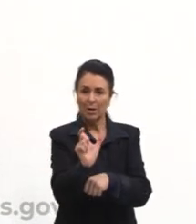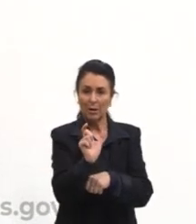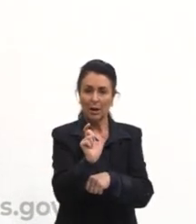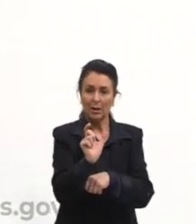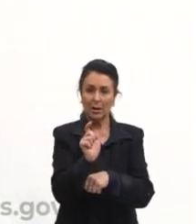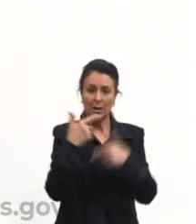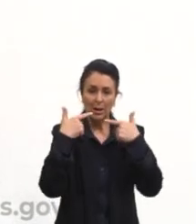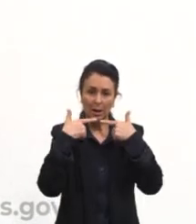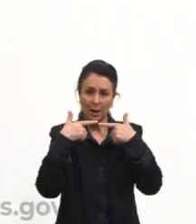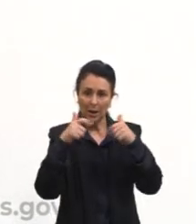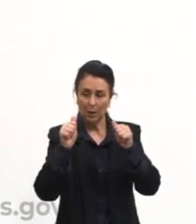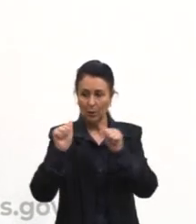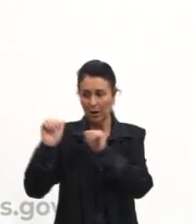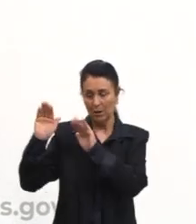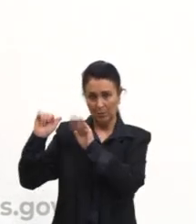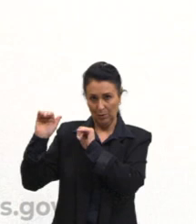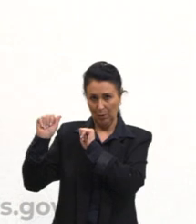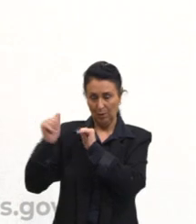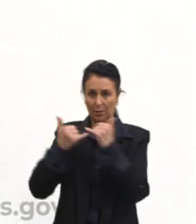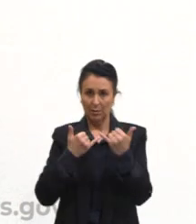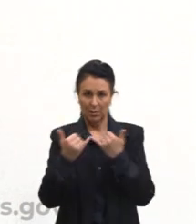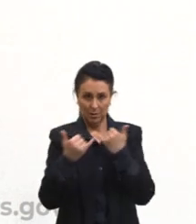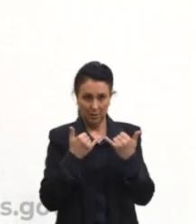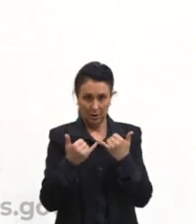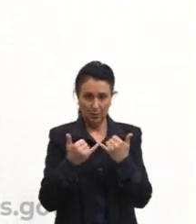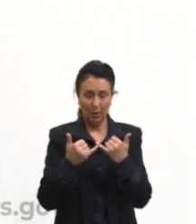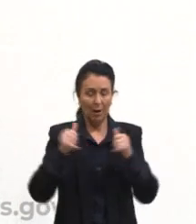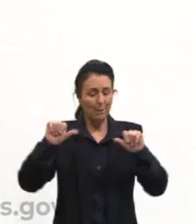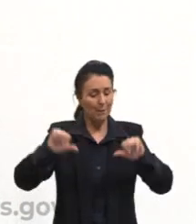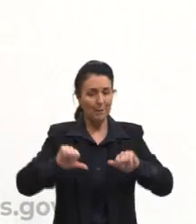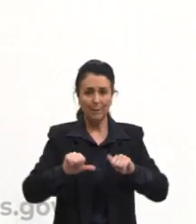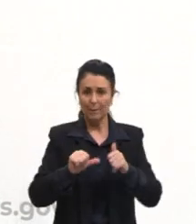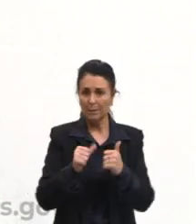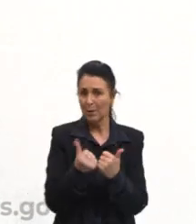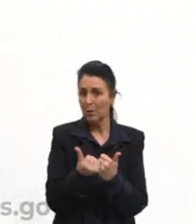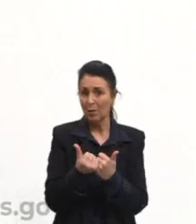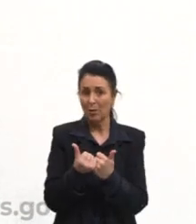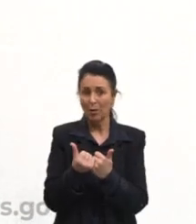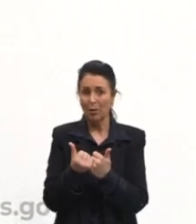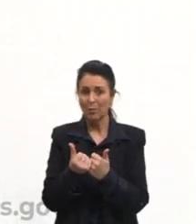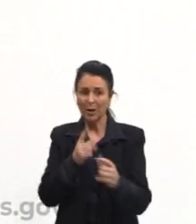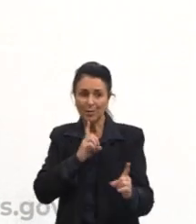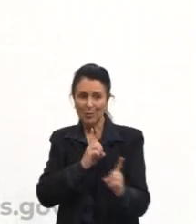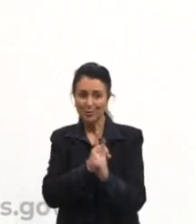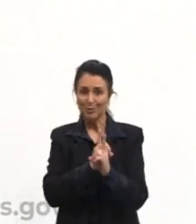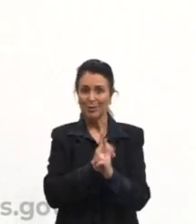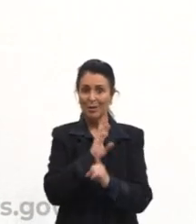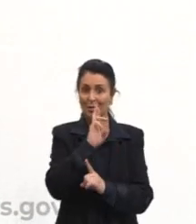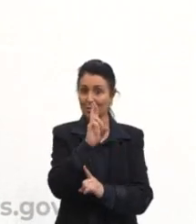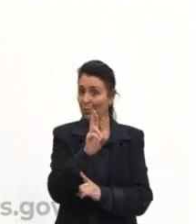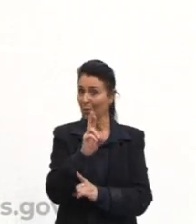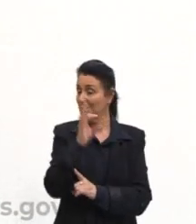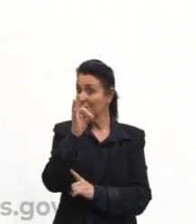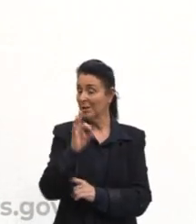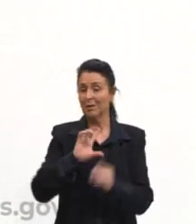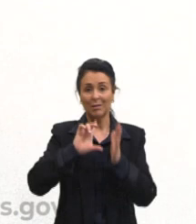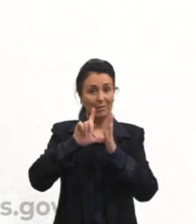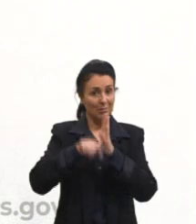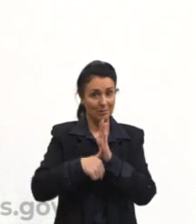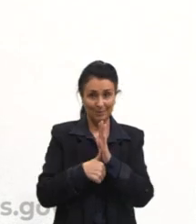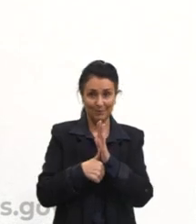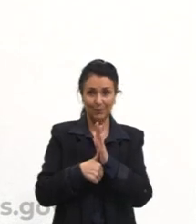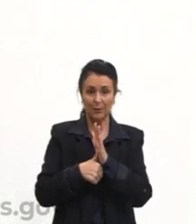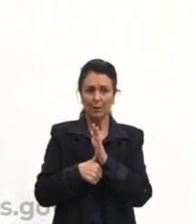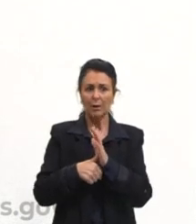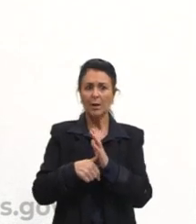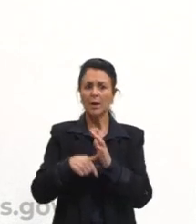caso, na língua espanhola, vai ser melhor para as resoluções das questões. E um